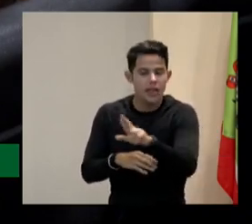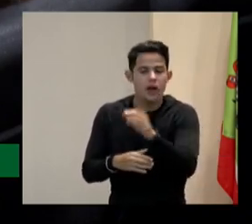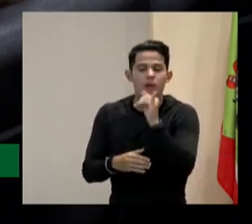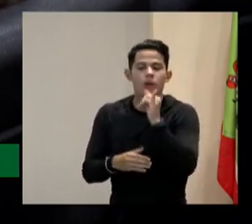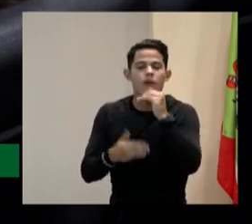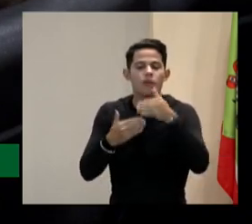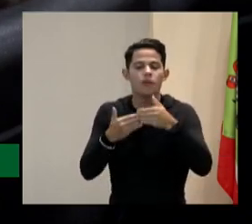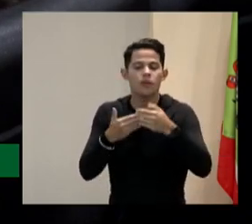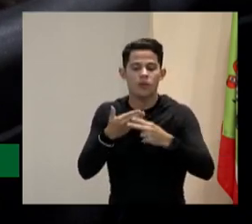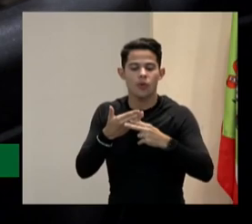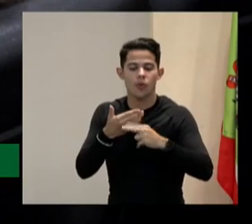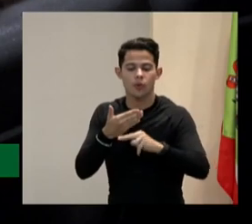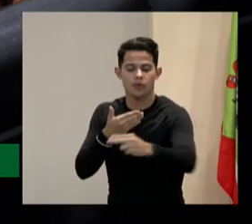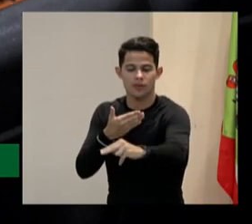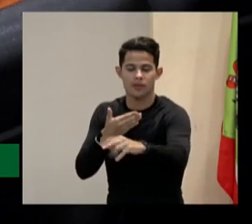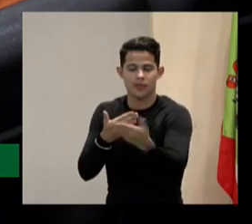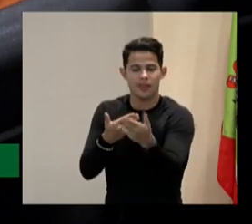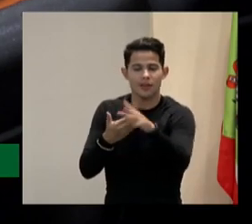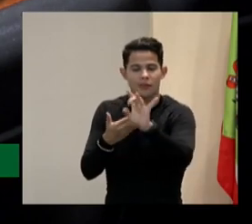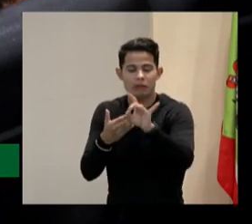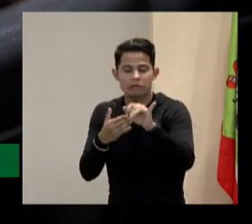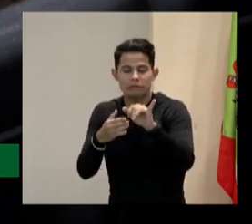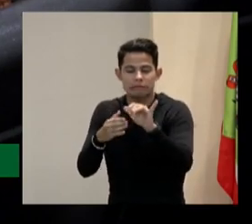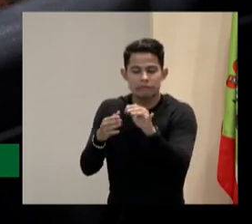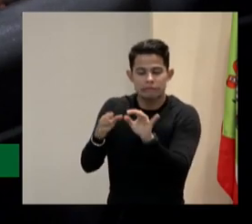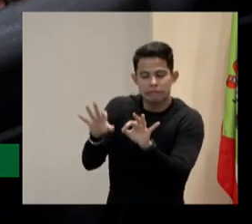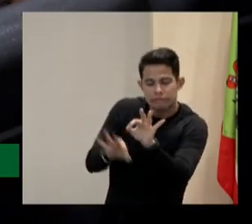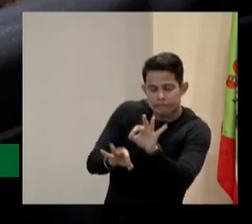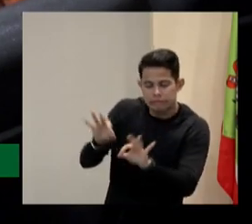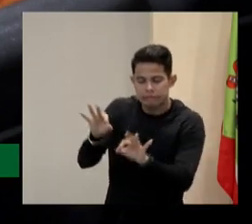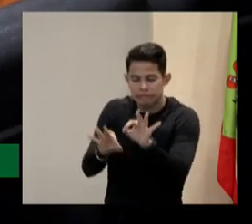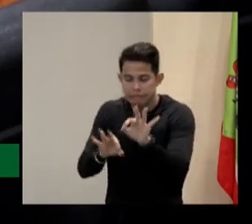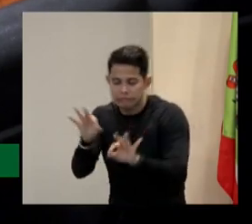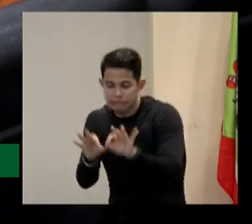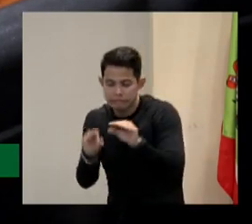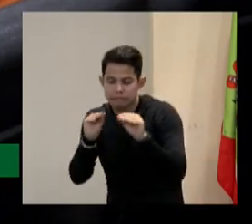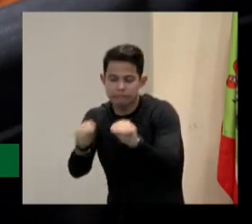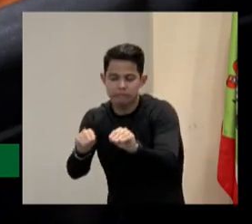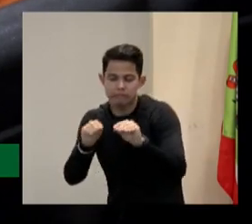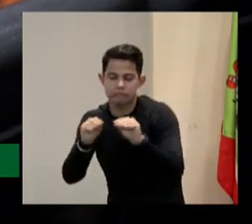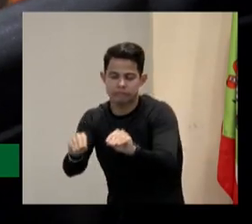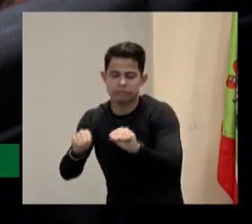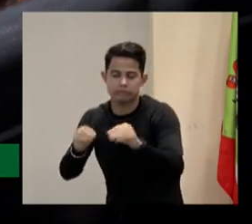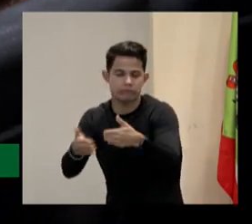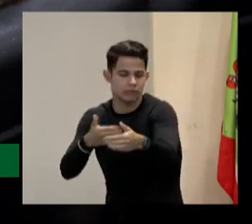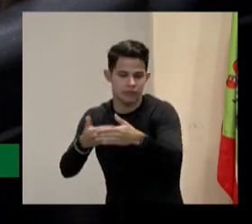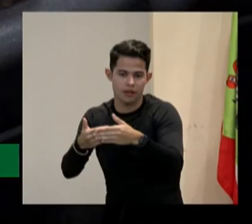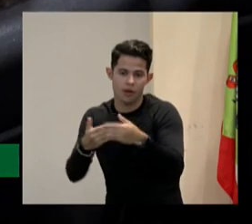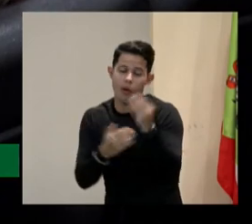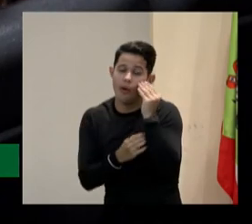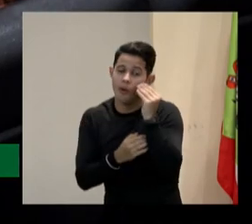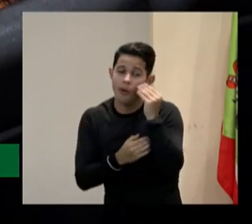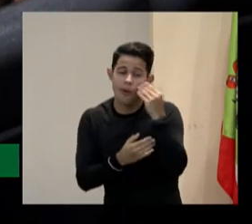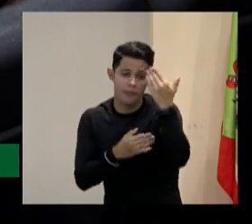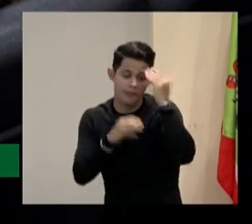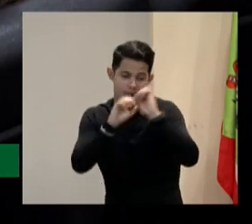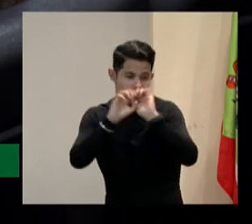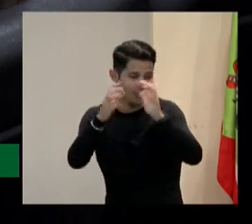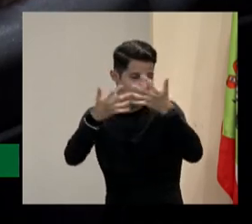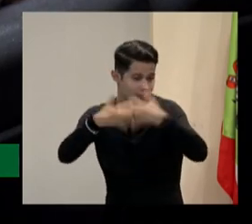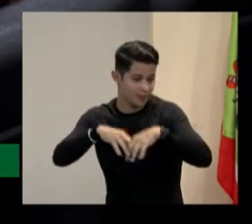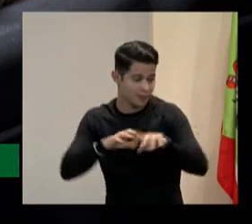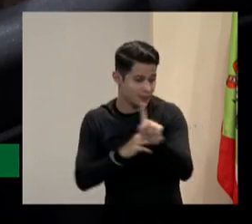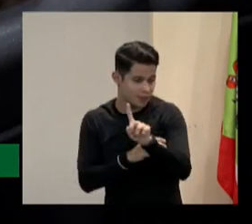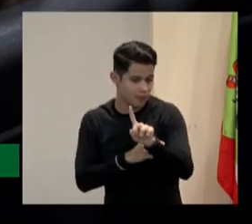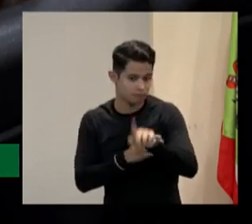foi uma gambiarra claro que daí não funcionou né a questão dos surdos os